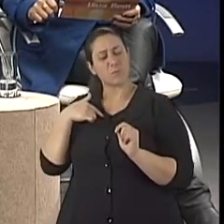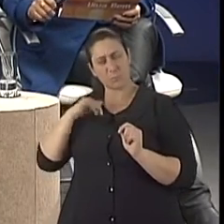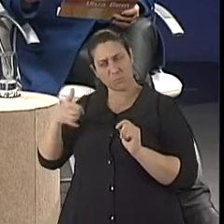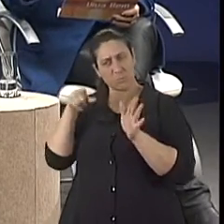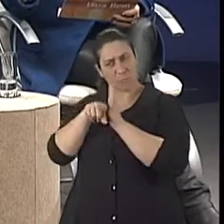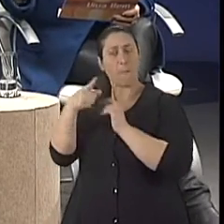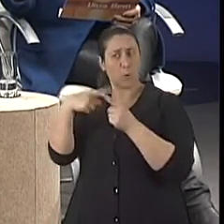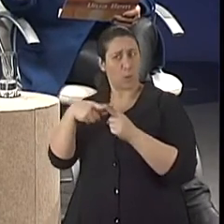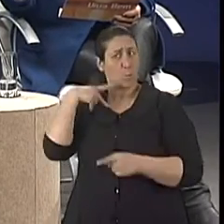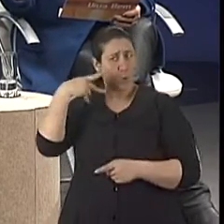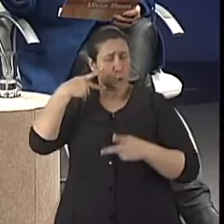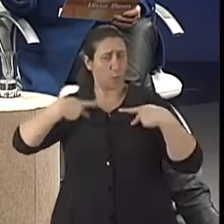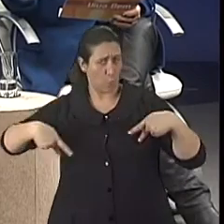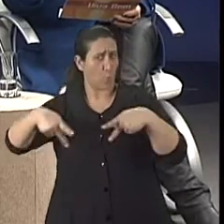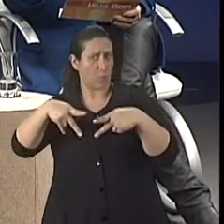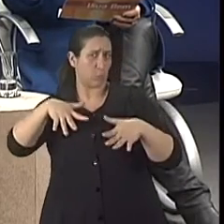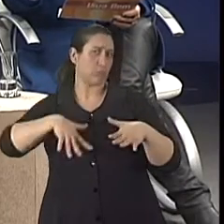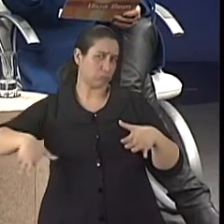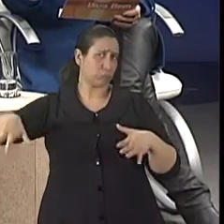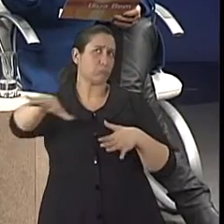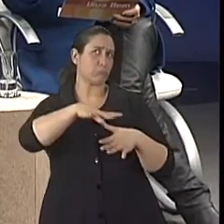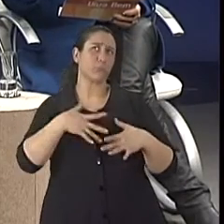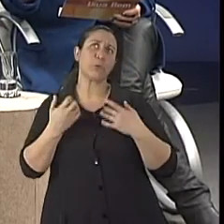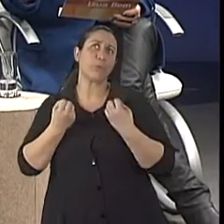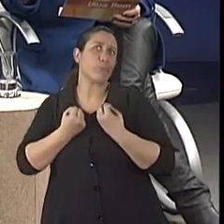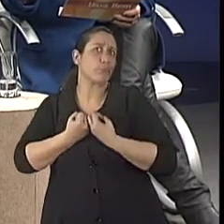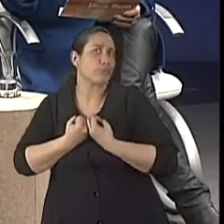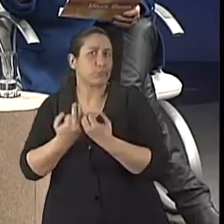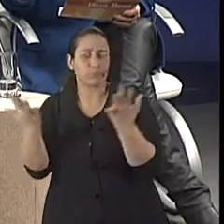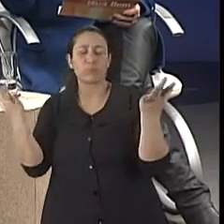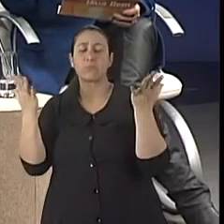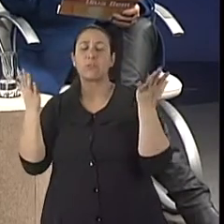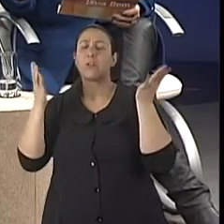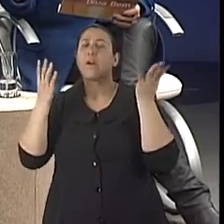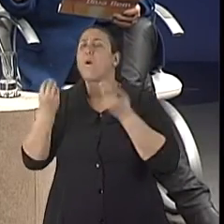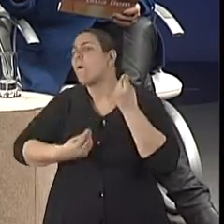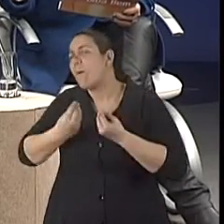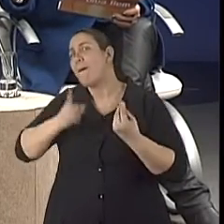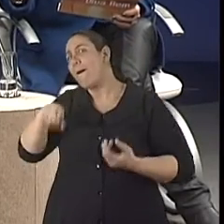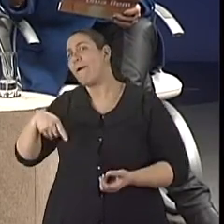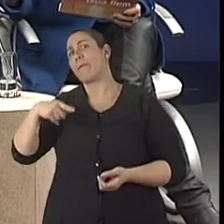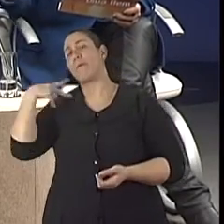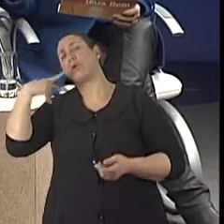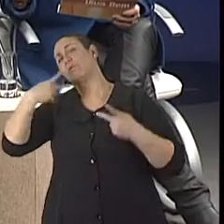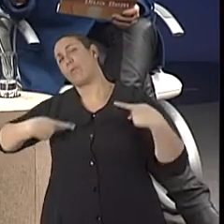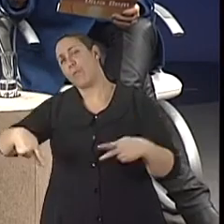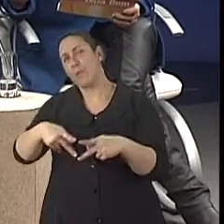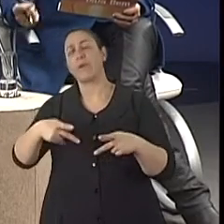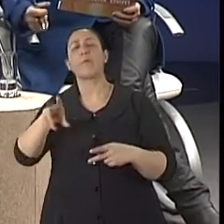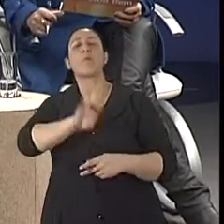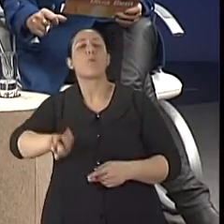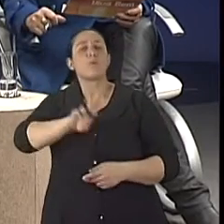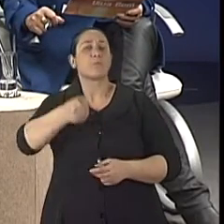públicas, que, nesse caso e muitos outros, é fundamental. Como é que estão as políticas públicas nossas aqui para o uso